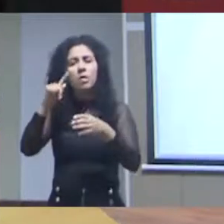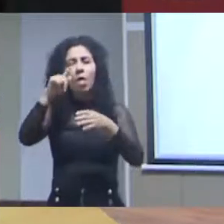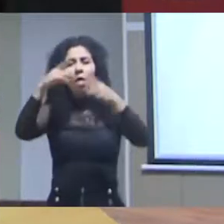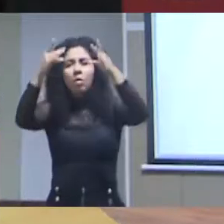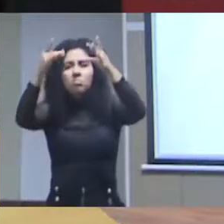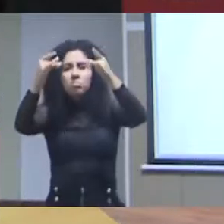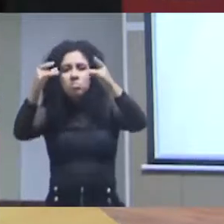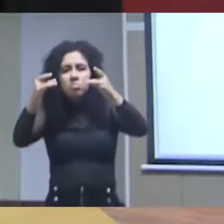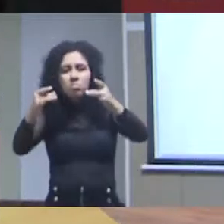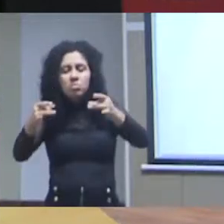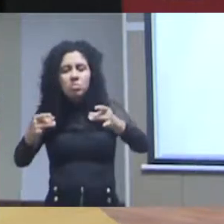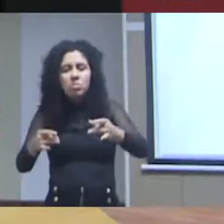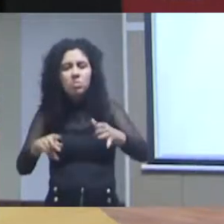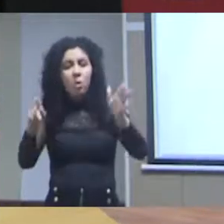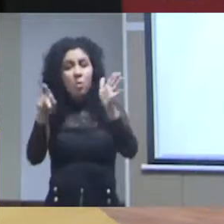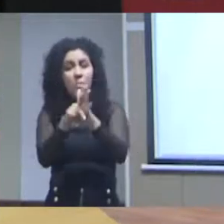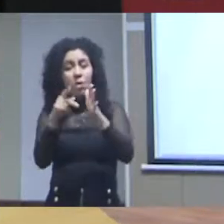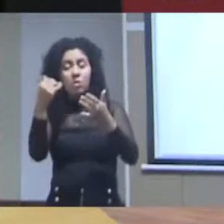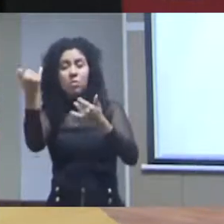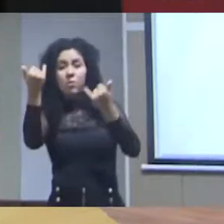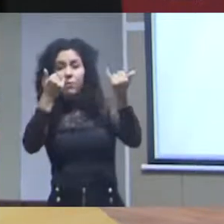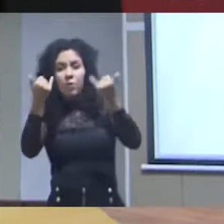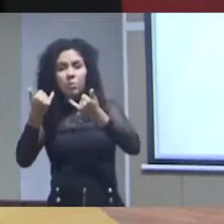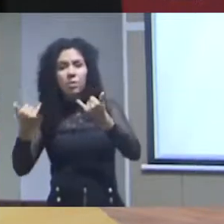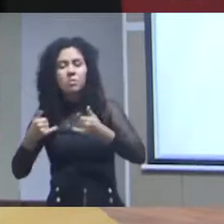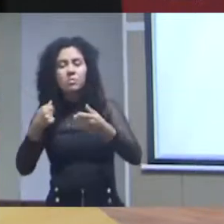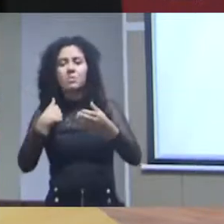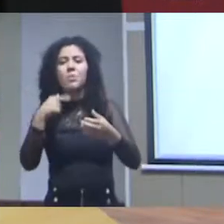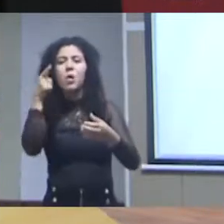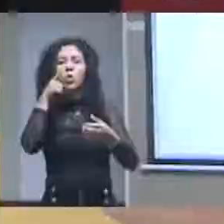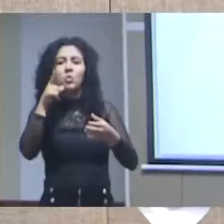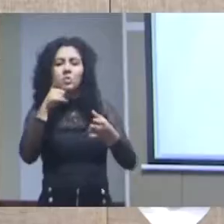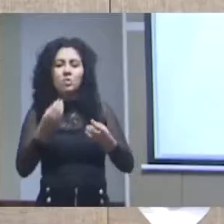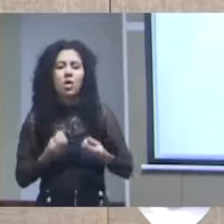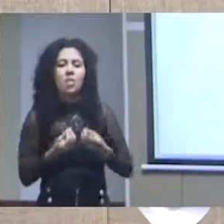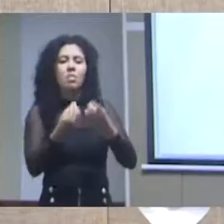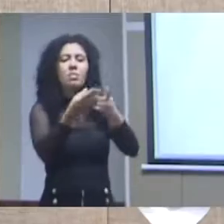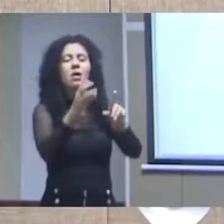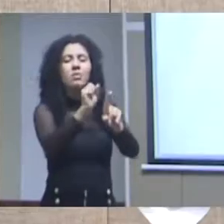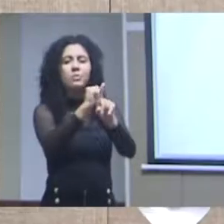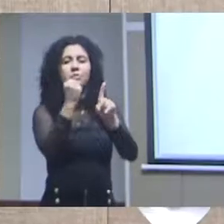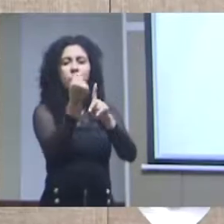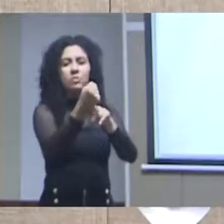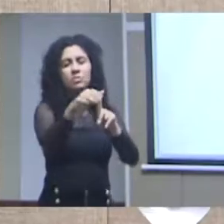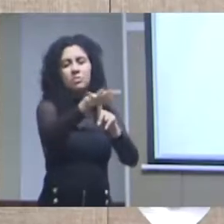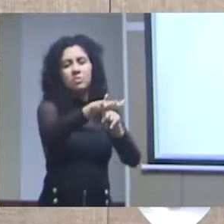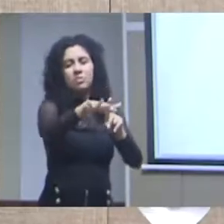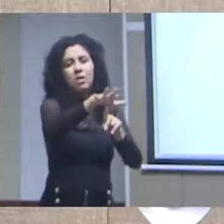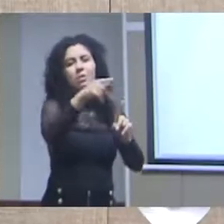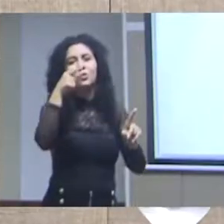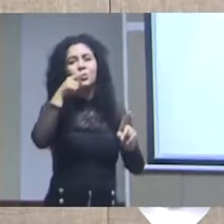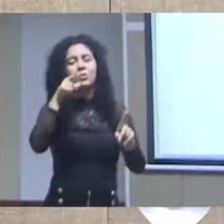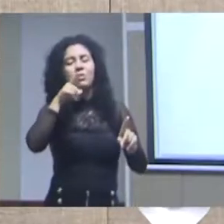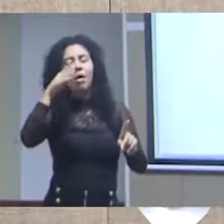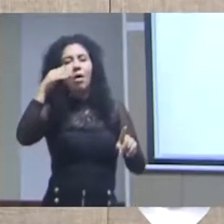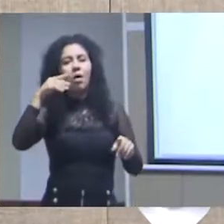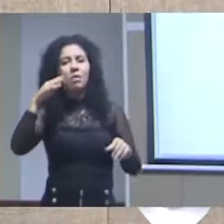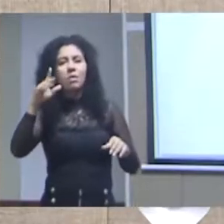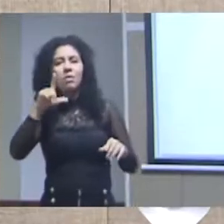semântica dos nossos metadados para atender a sociedade de uma forma geral também porque por exemplo eu cito isso como